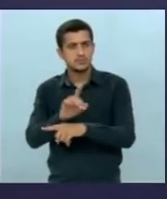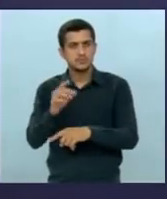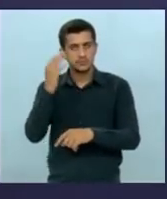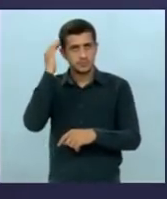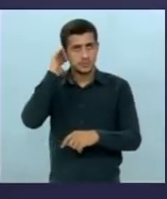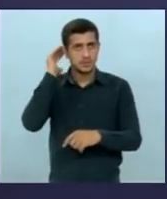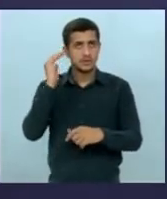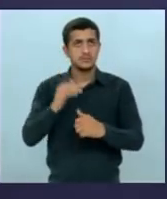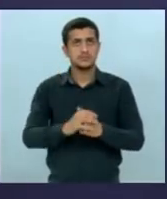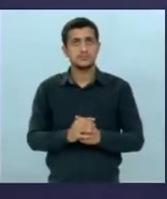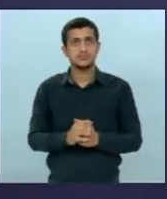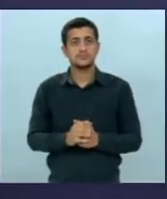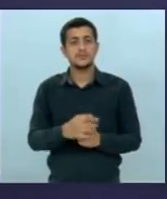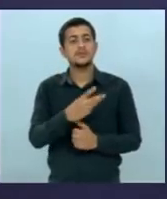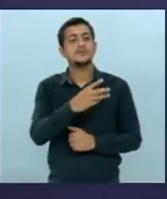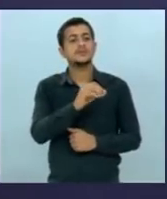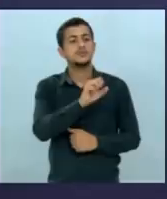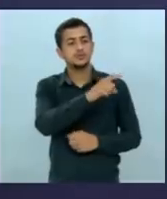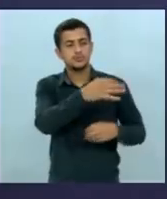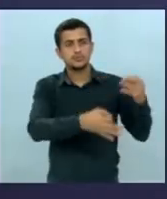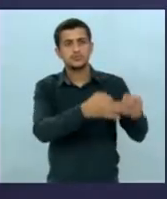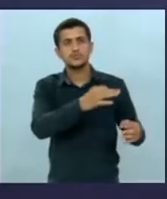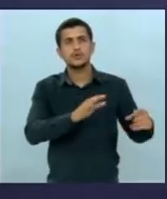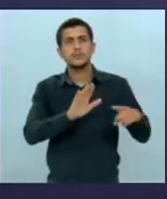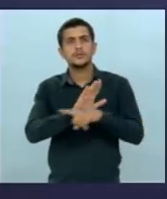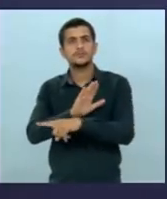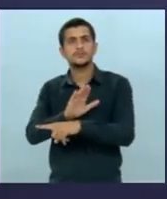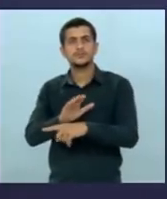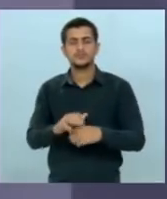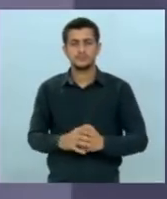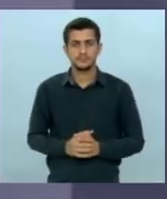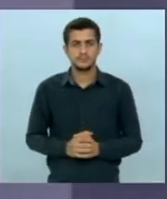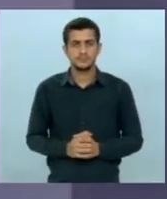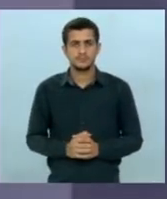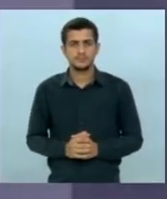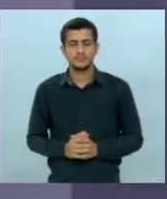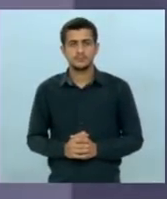juiz Odilon tem 30 segundos para fazer essa pergunta a partir de agora